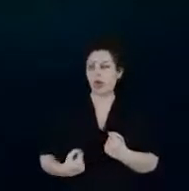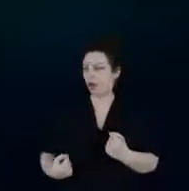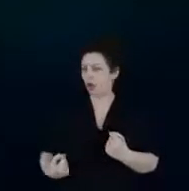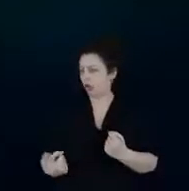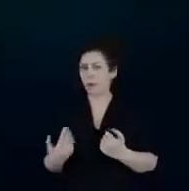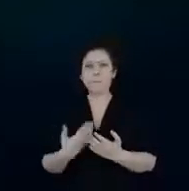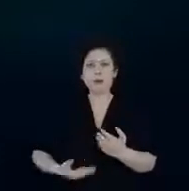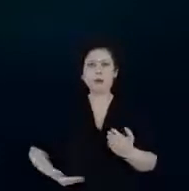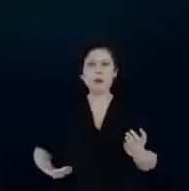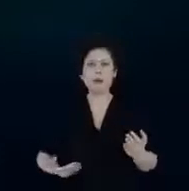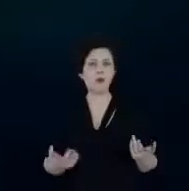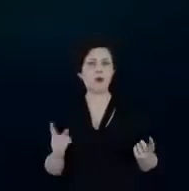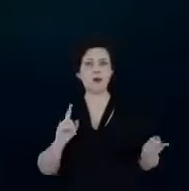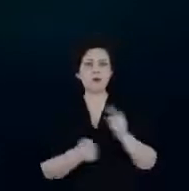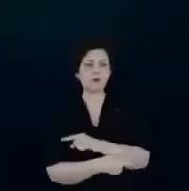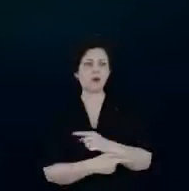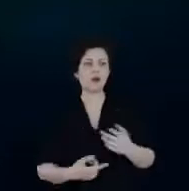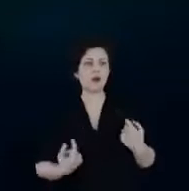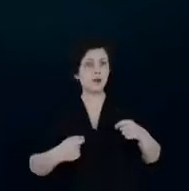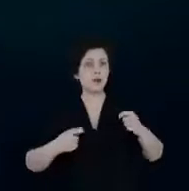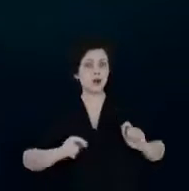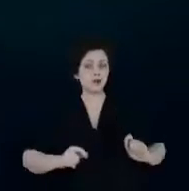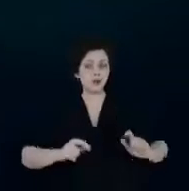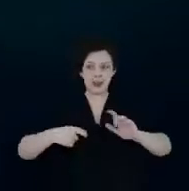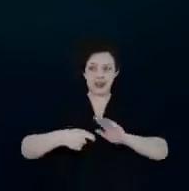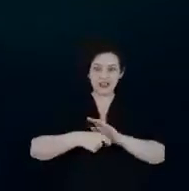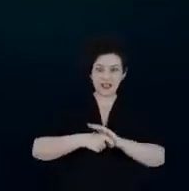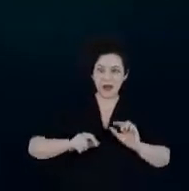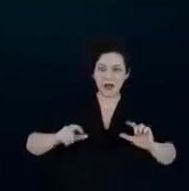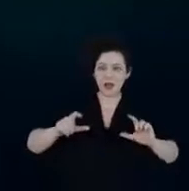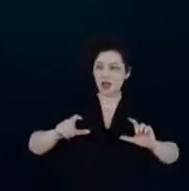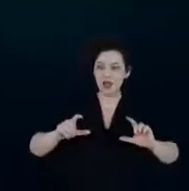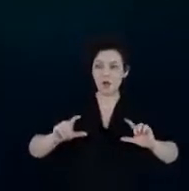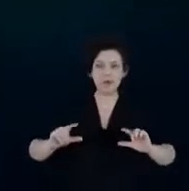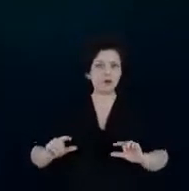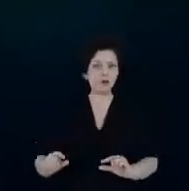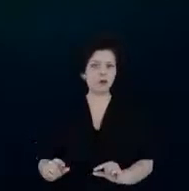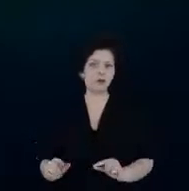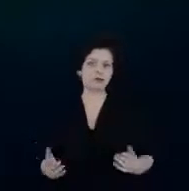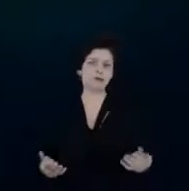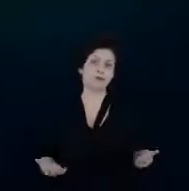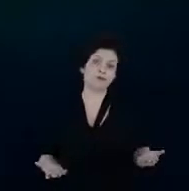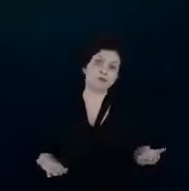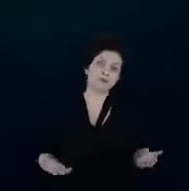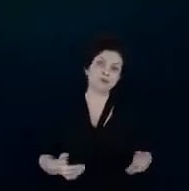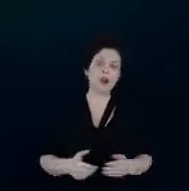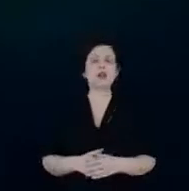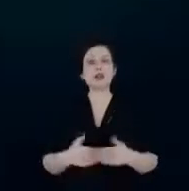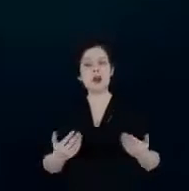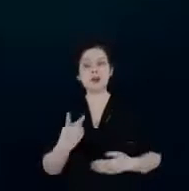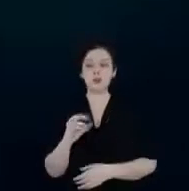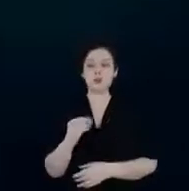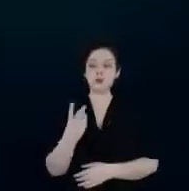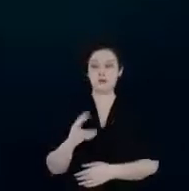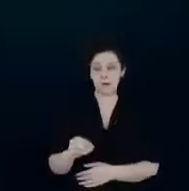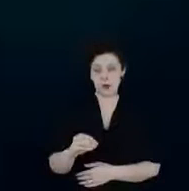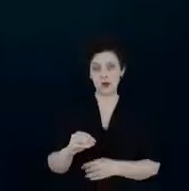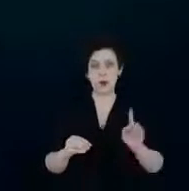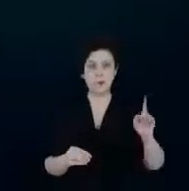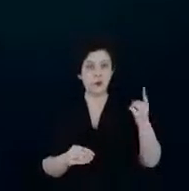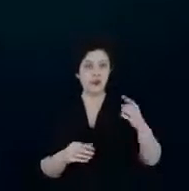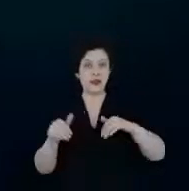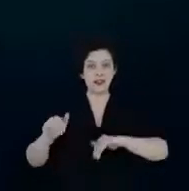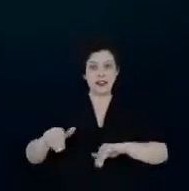ao contrário do aumento dos investimentos em eficiência energética no Brasil a gente tem em 2020 1º de